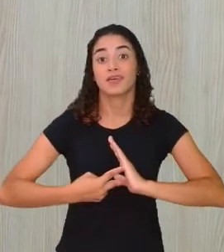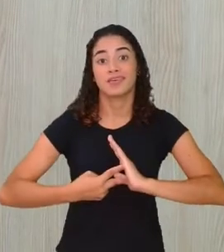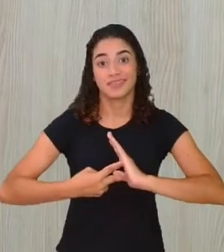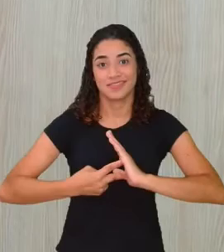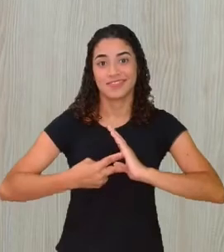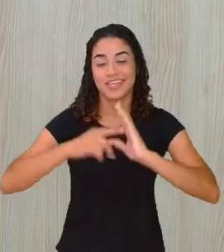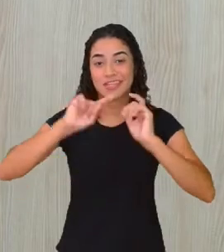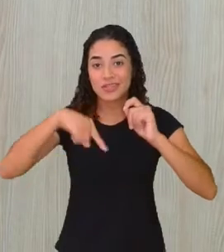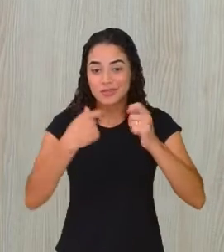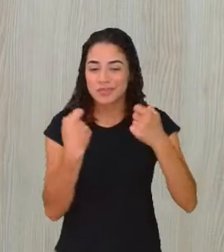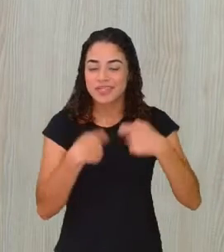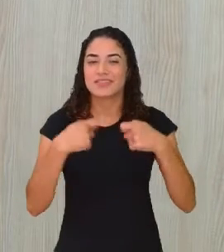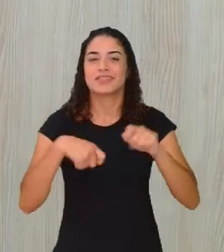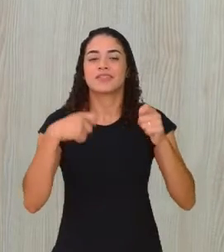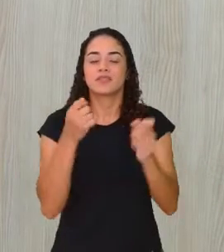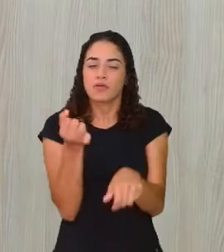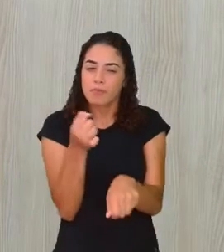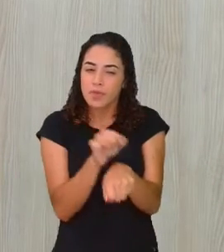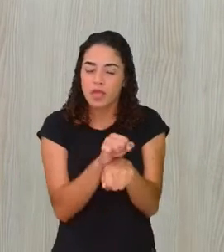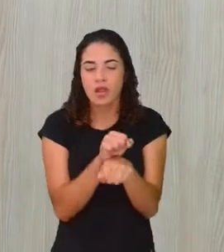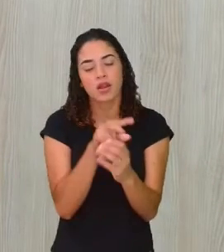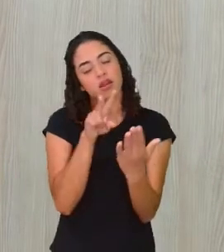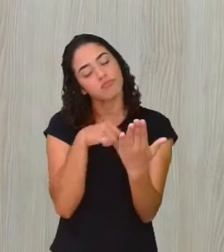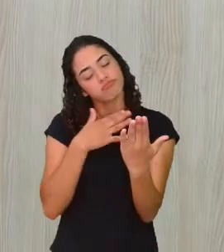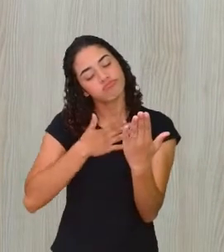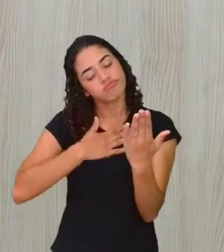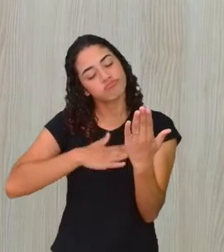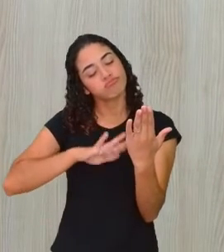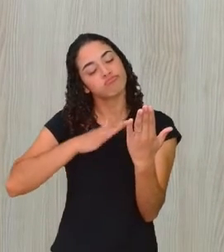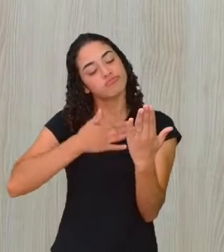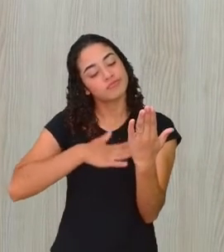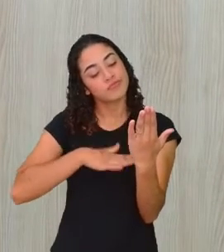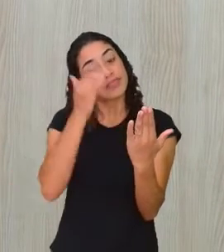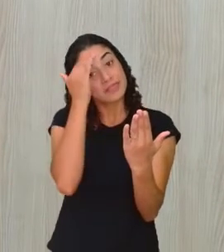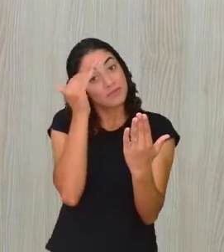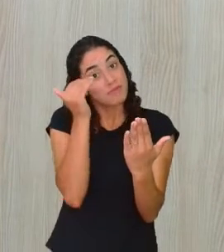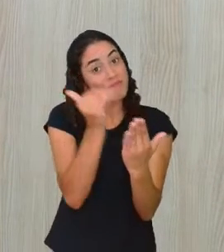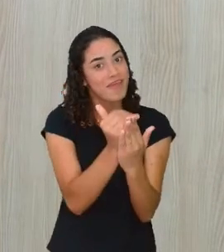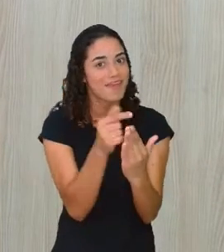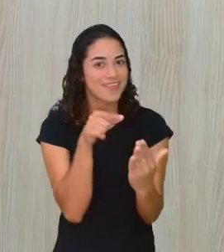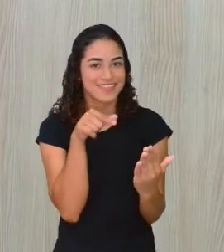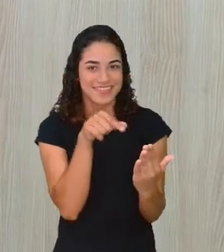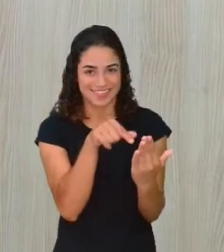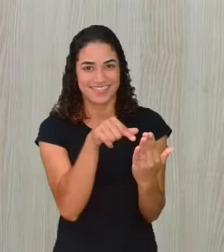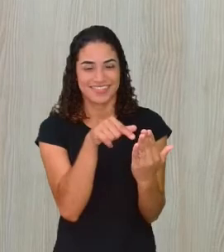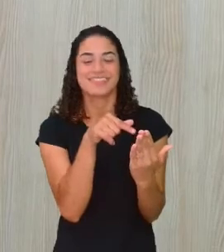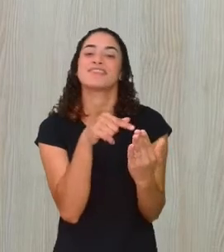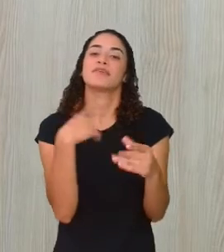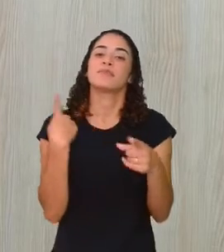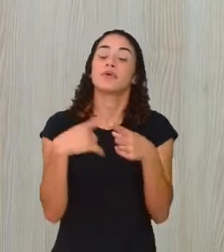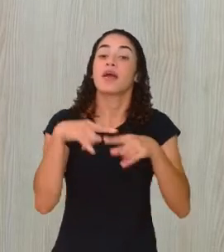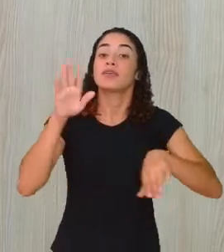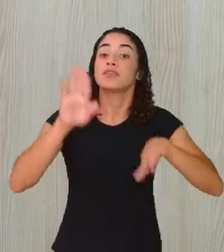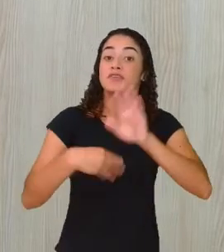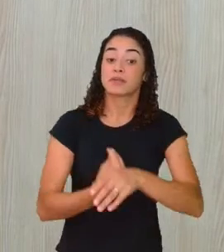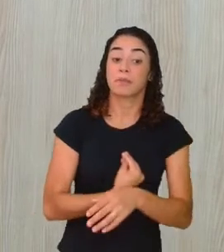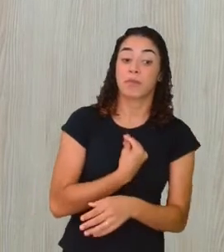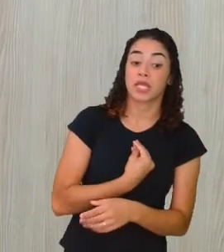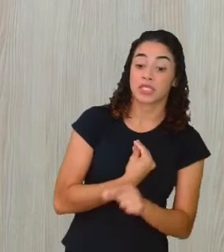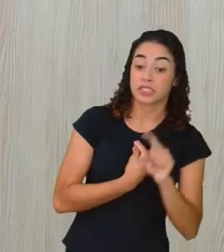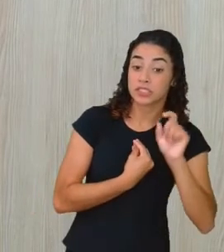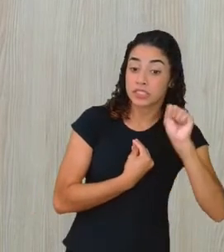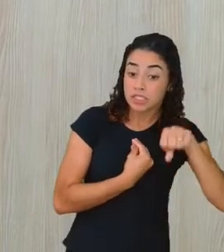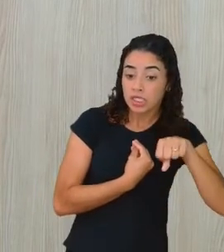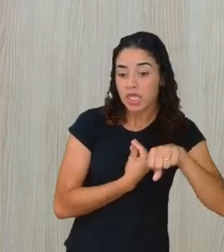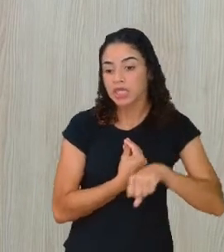precisa dar uma pausa e ler com calma, respeitando a pontuação. Até porque, às vezes, a presença ou a ausência de uma